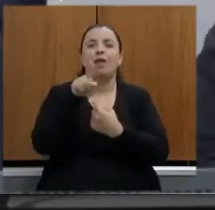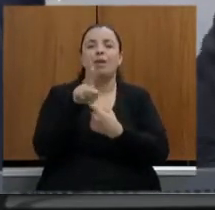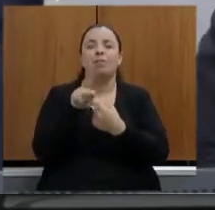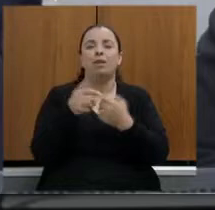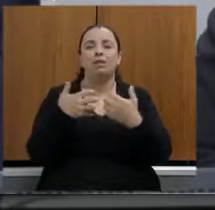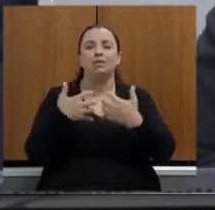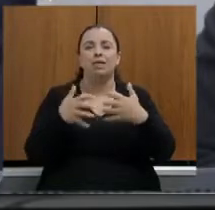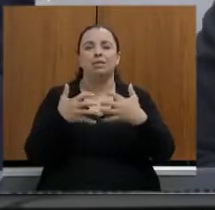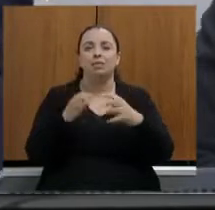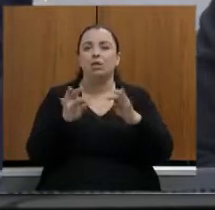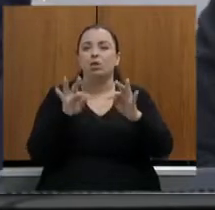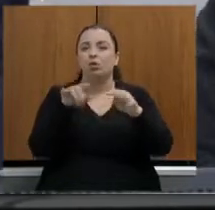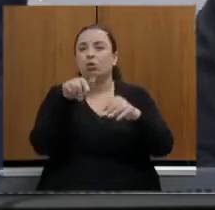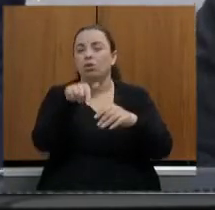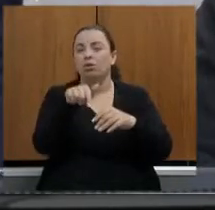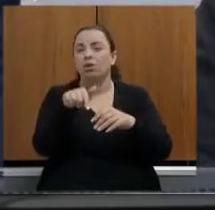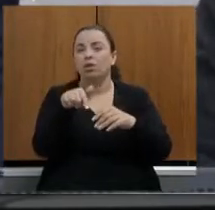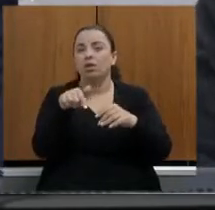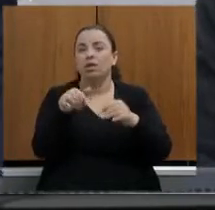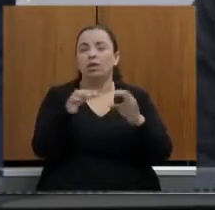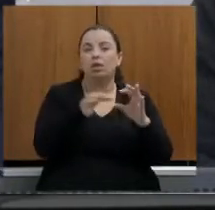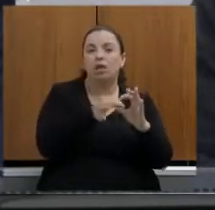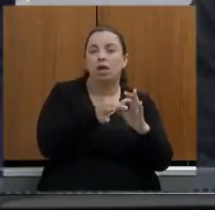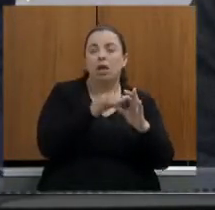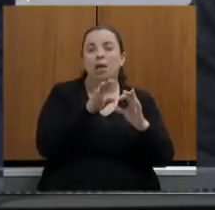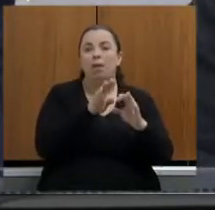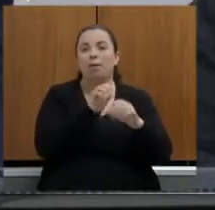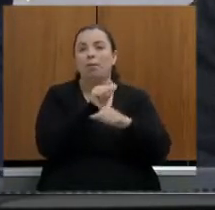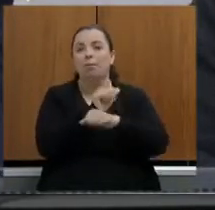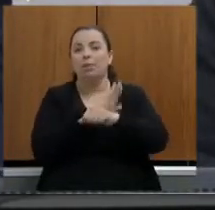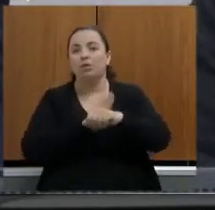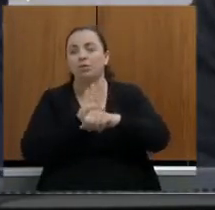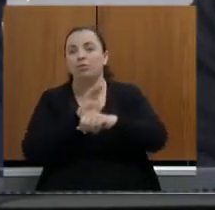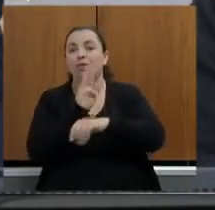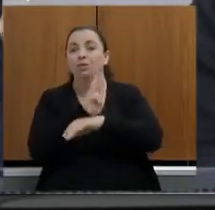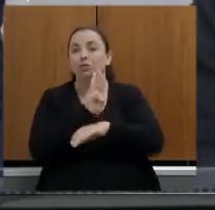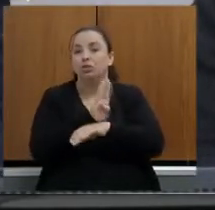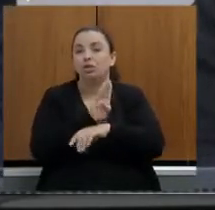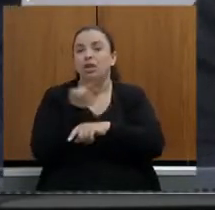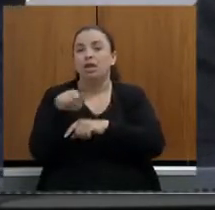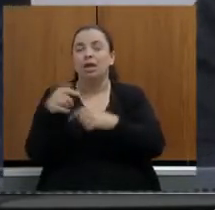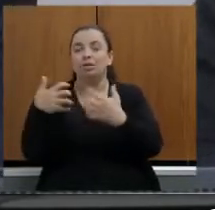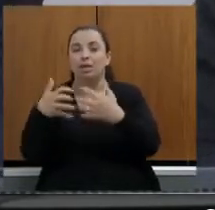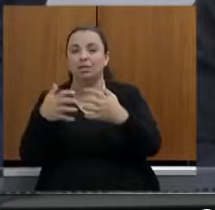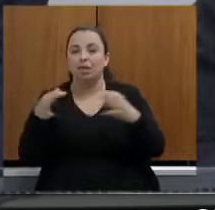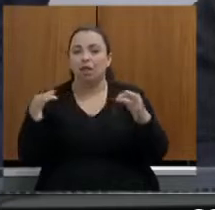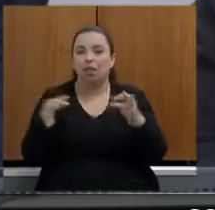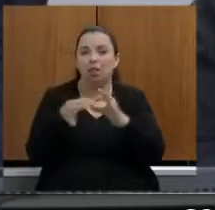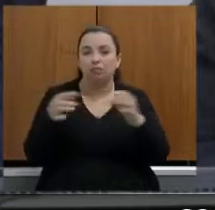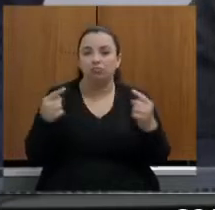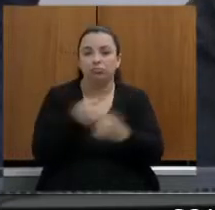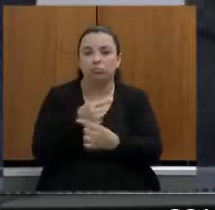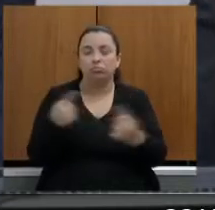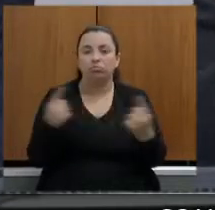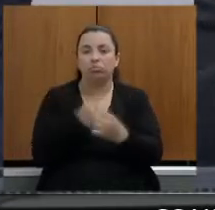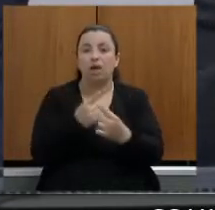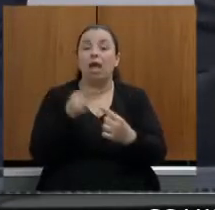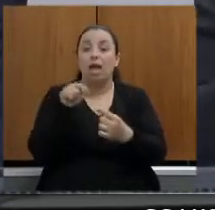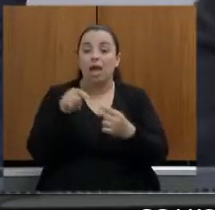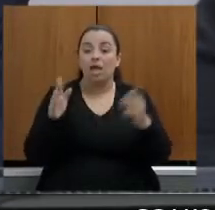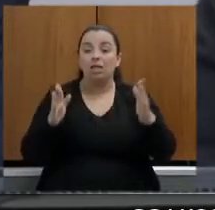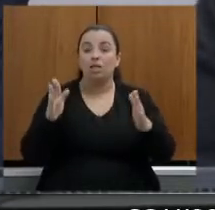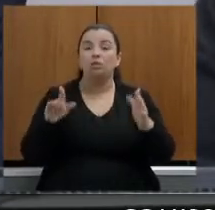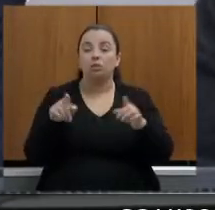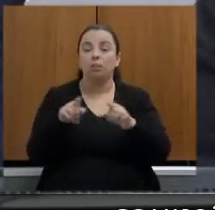esqueci o nome a que liga Sarzedo a Betim a Betim também a gente tem já em consertação com